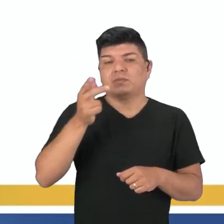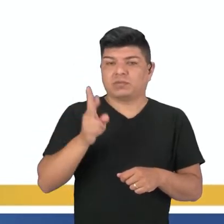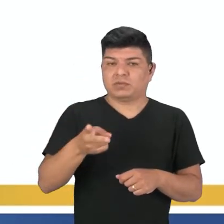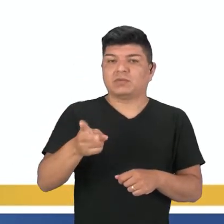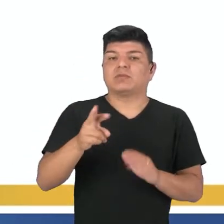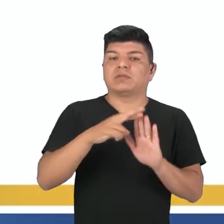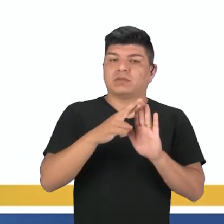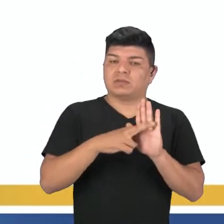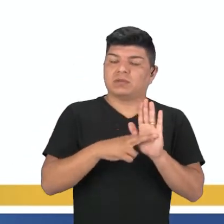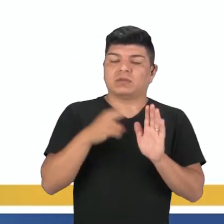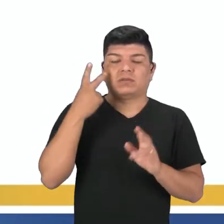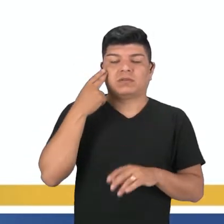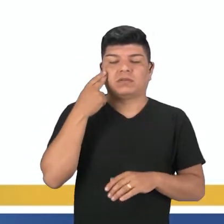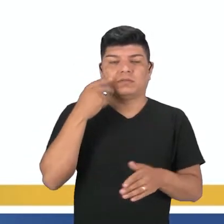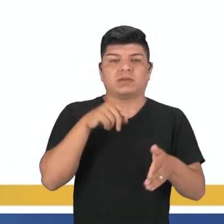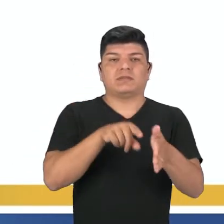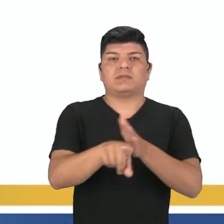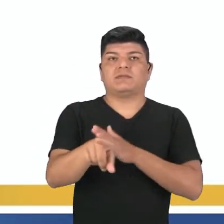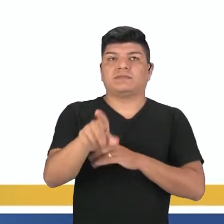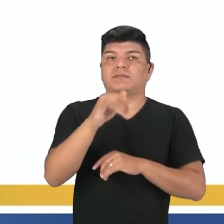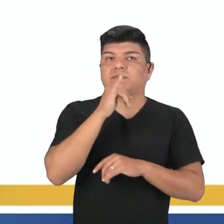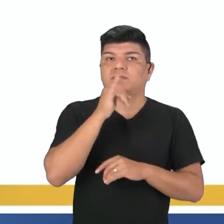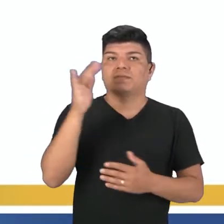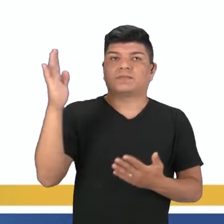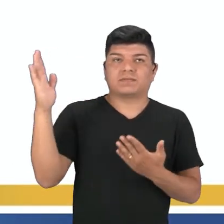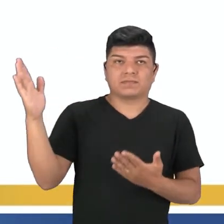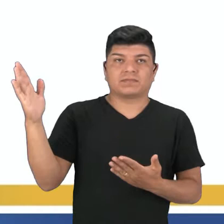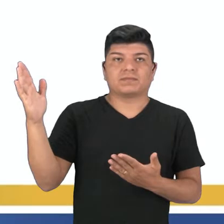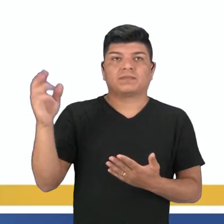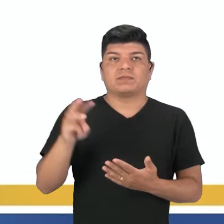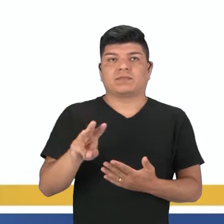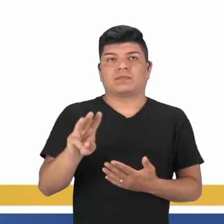seguem a ordem normal da pergunta. Então olha aí os exemplos.